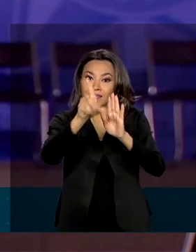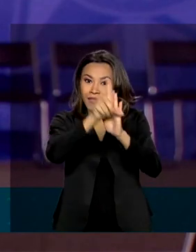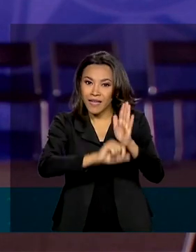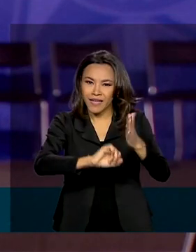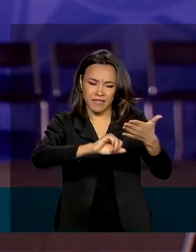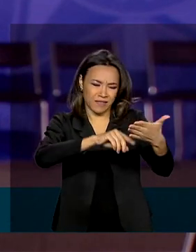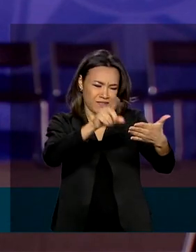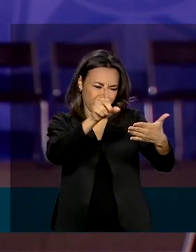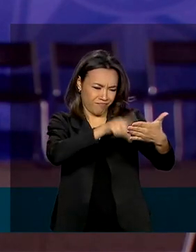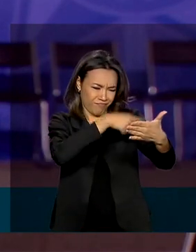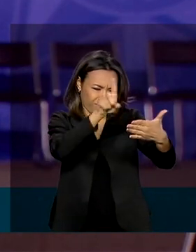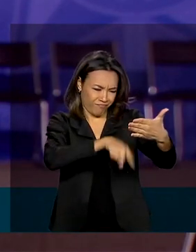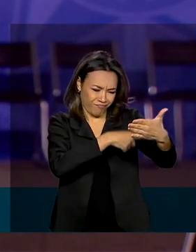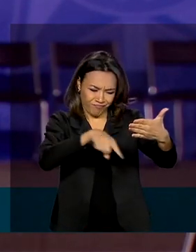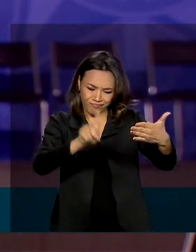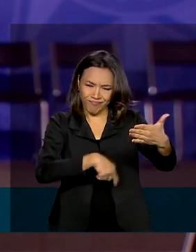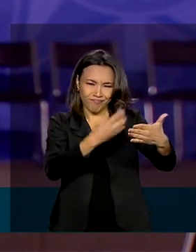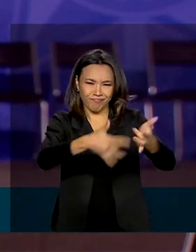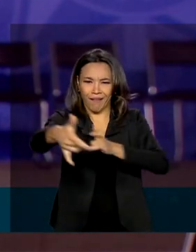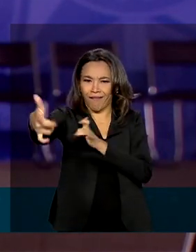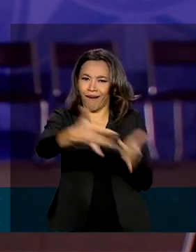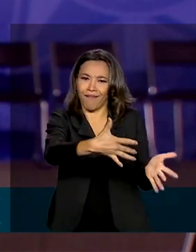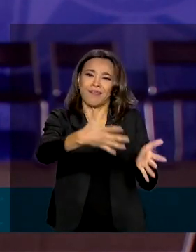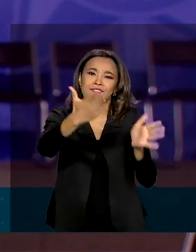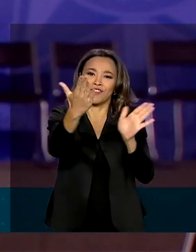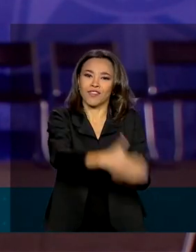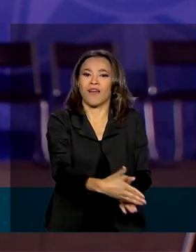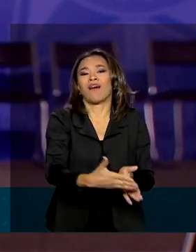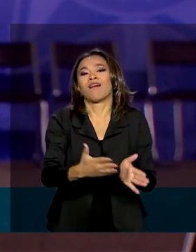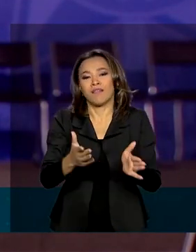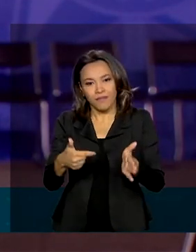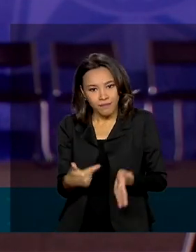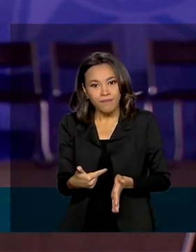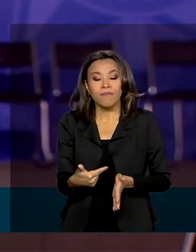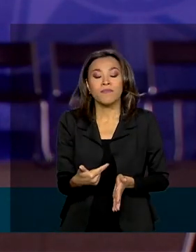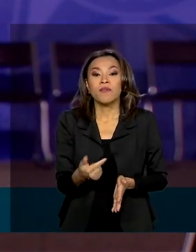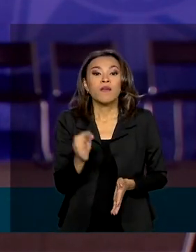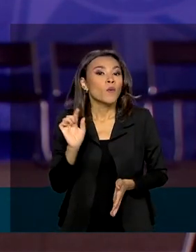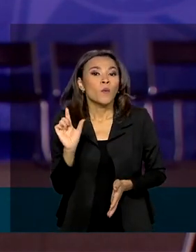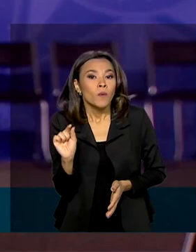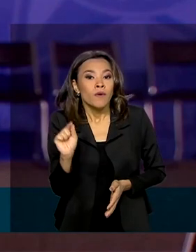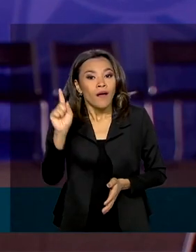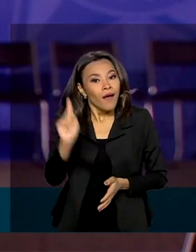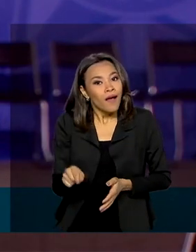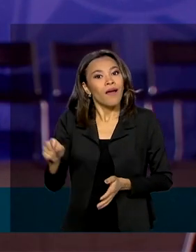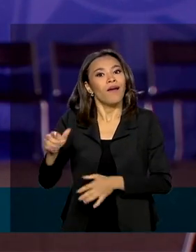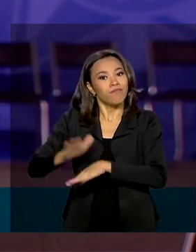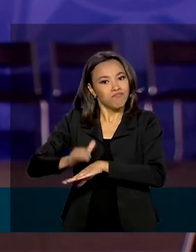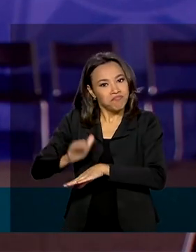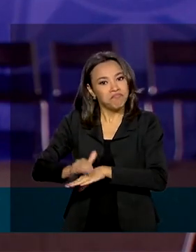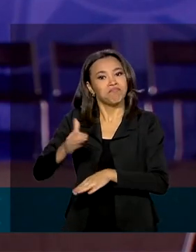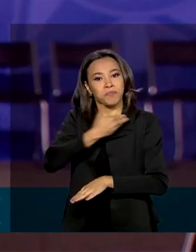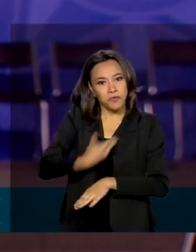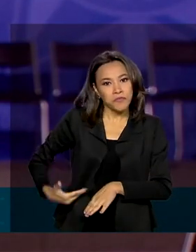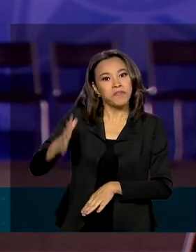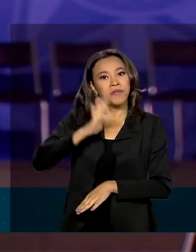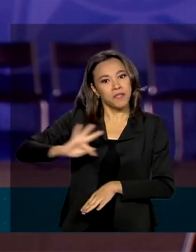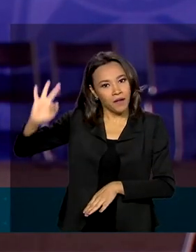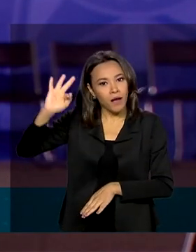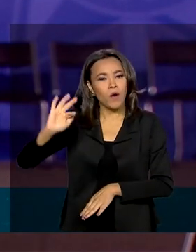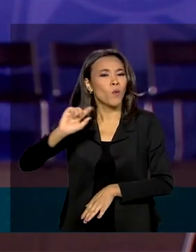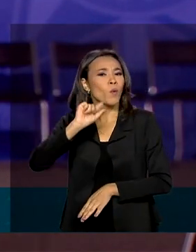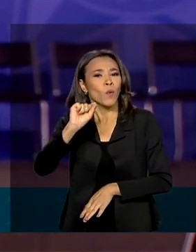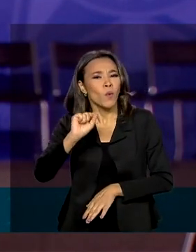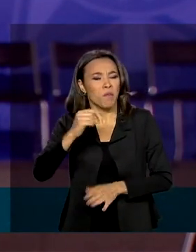desatualizados e fora de uso foram revogados. Uma iniciativa do governo federal para retirar do